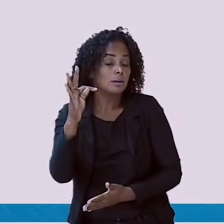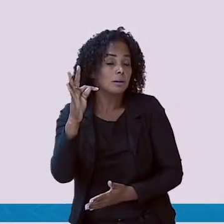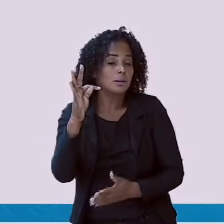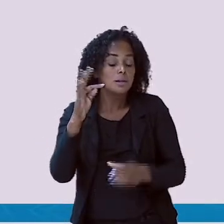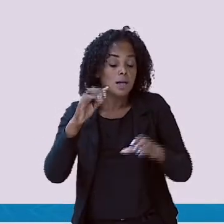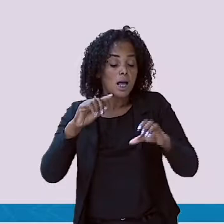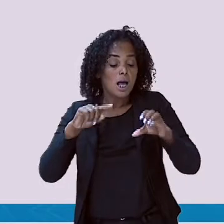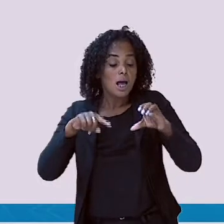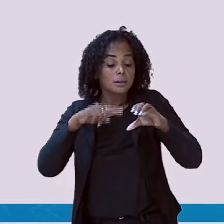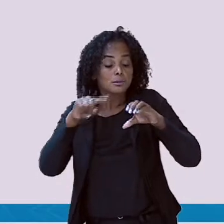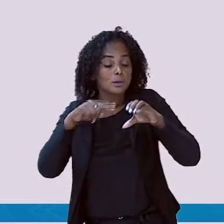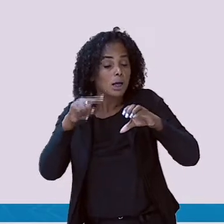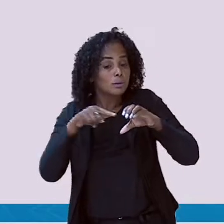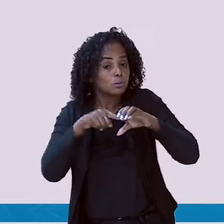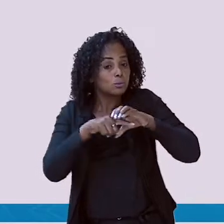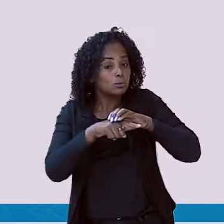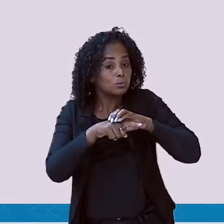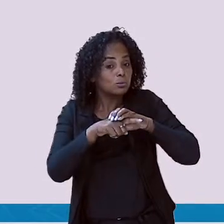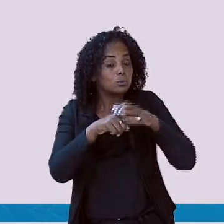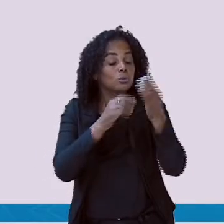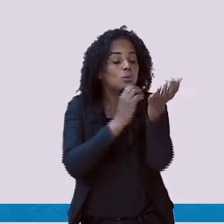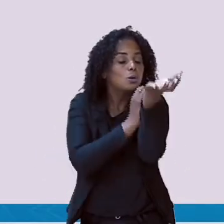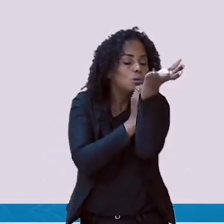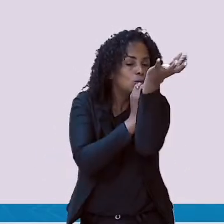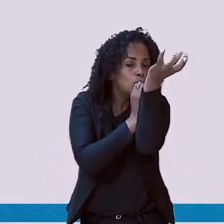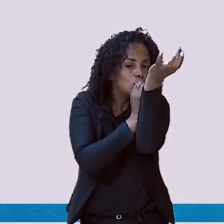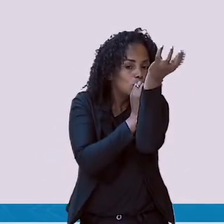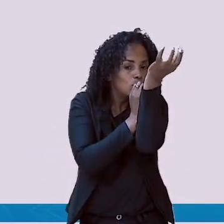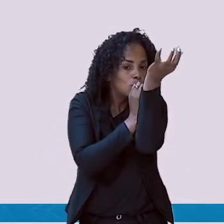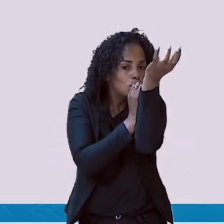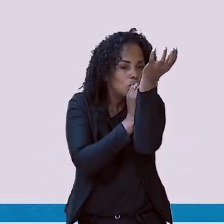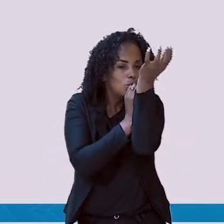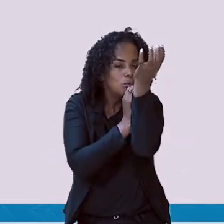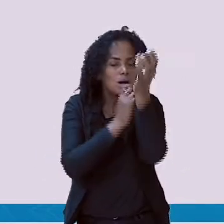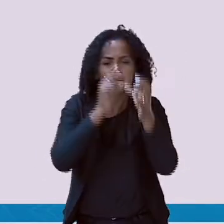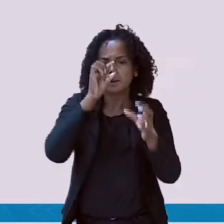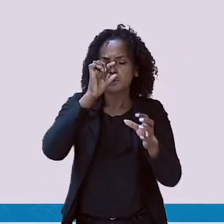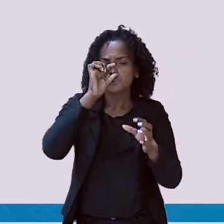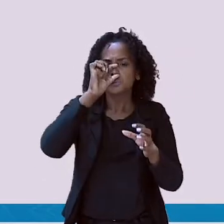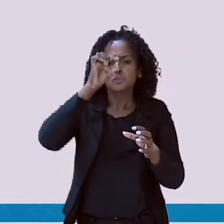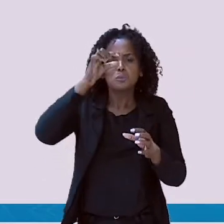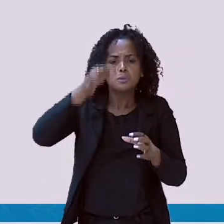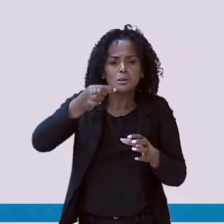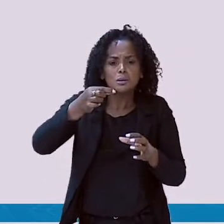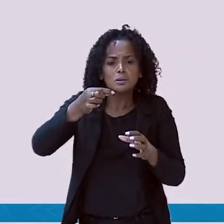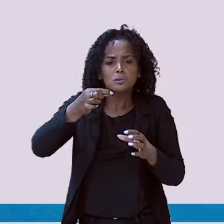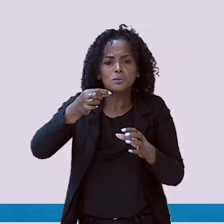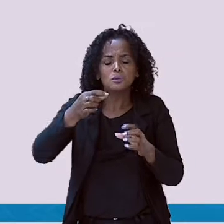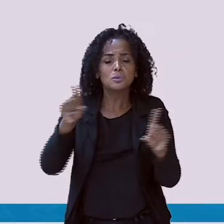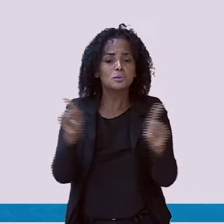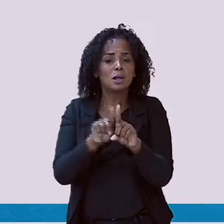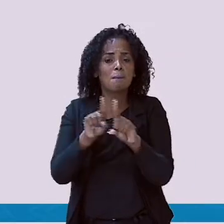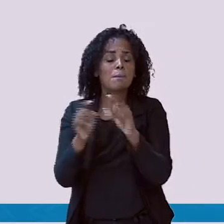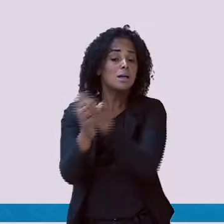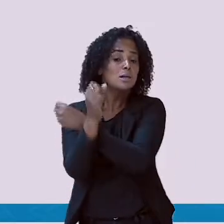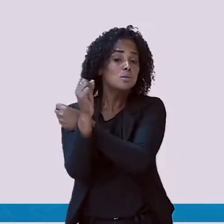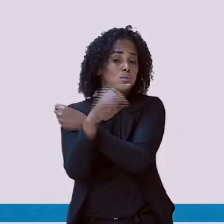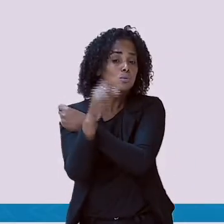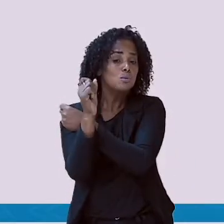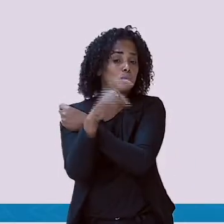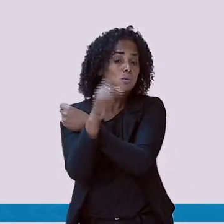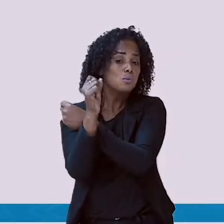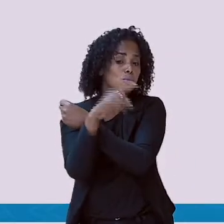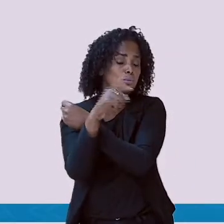Tucano. Viram só? Todas essas palavras são iniciadas